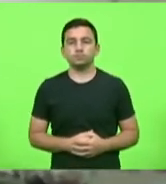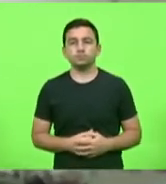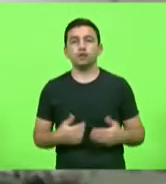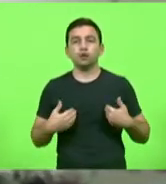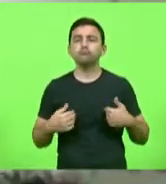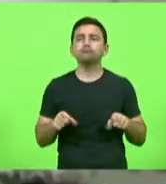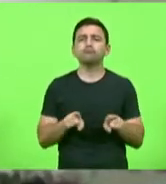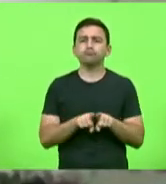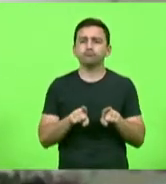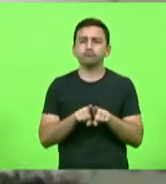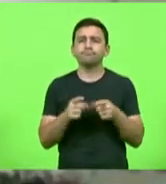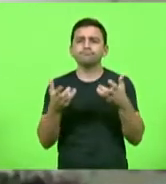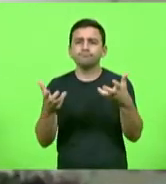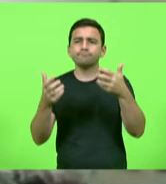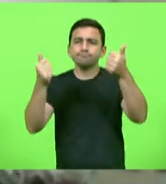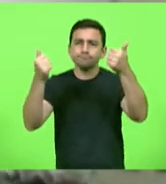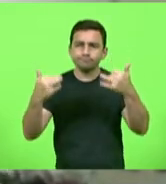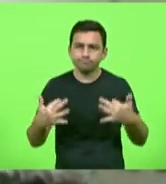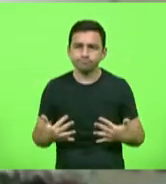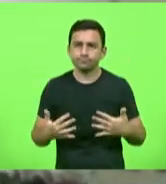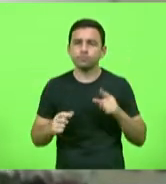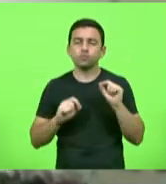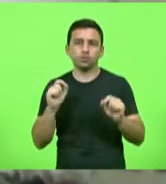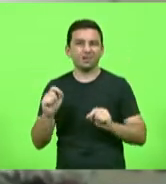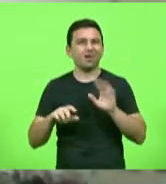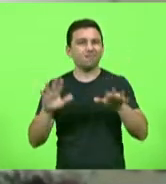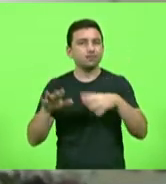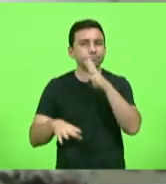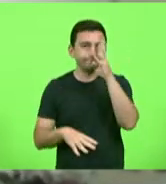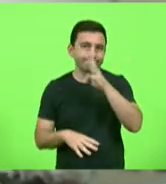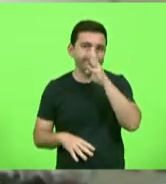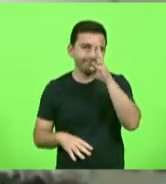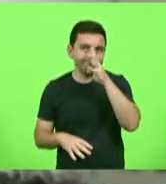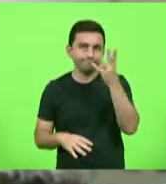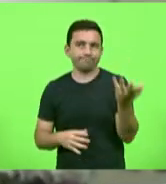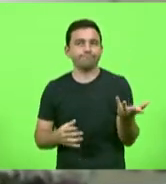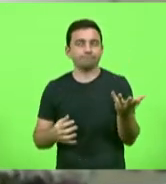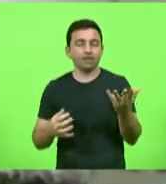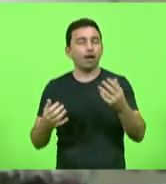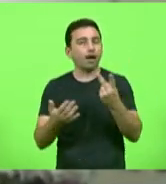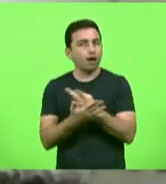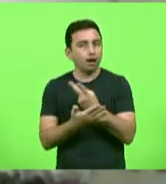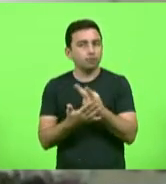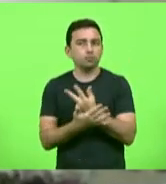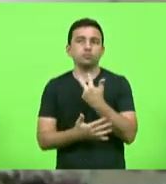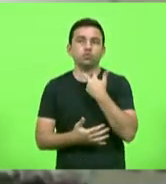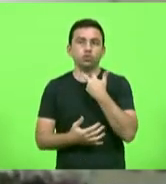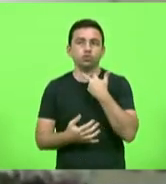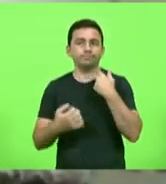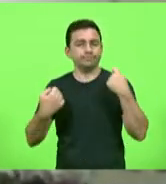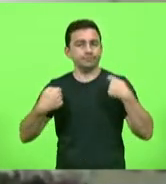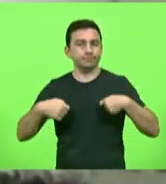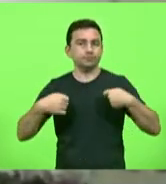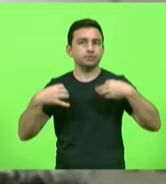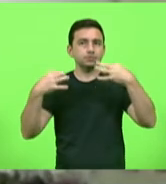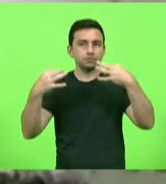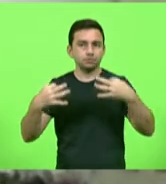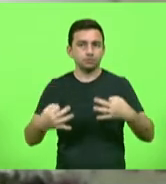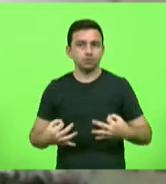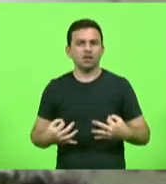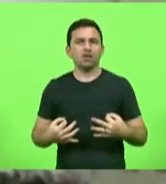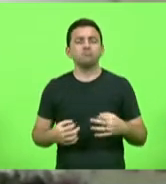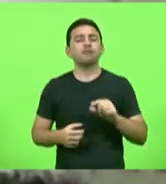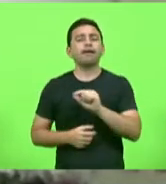menção aqui a gente não cometer equívocos e ser injusto a gente precisa dizer quem trabalhou